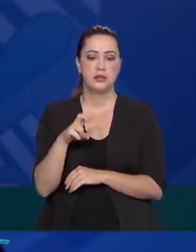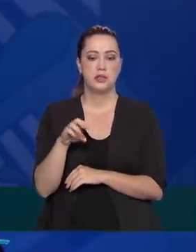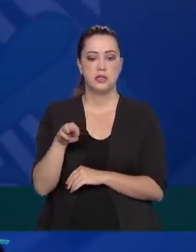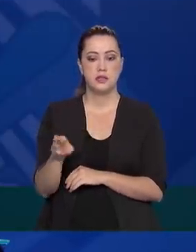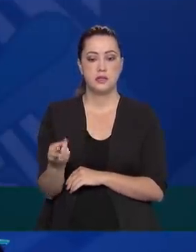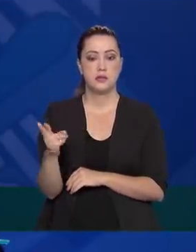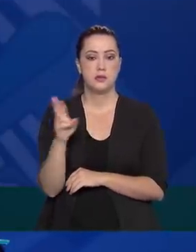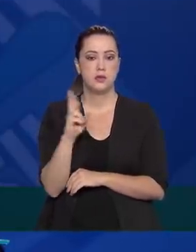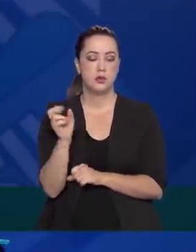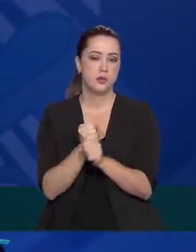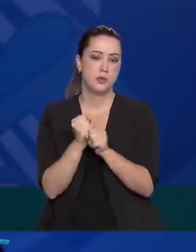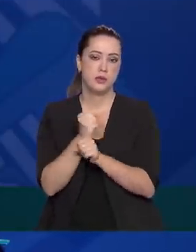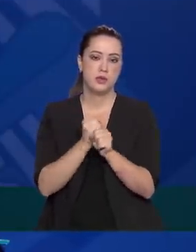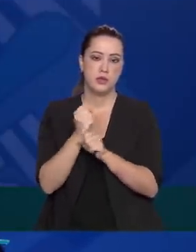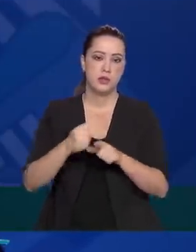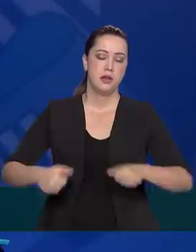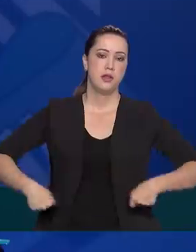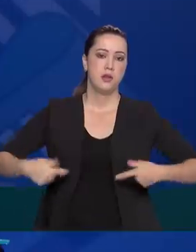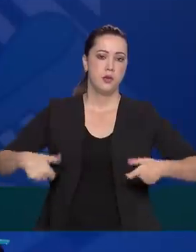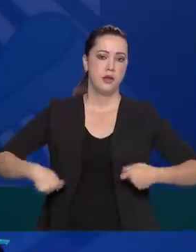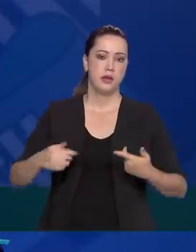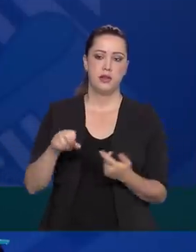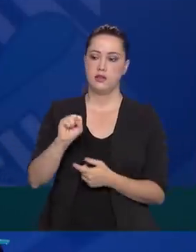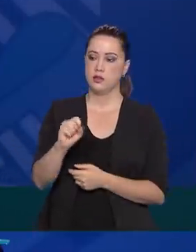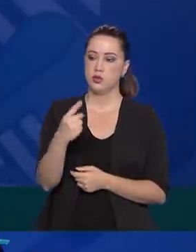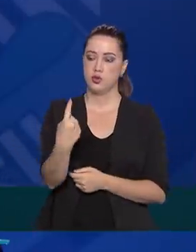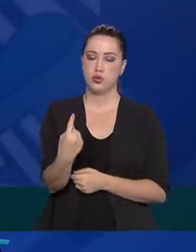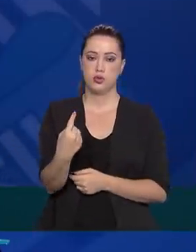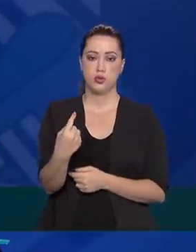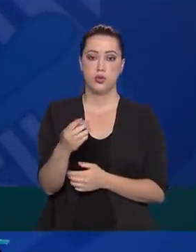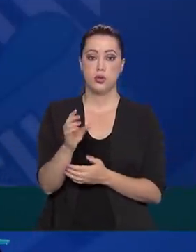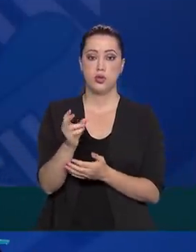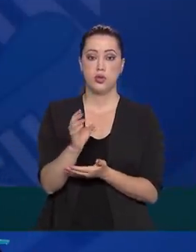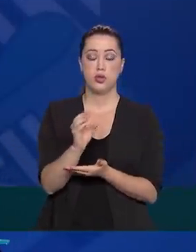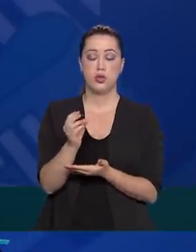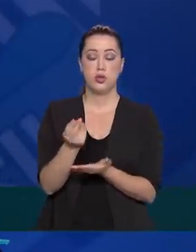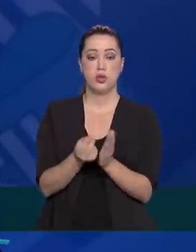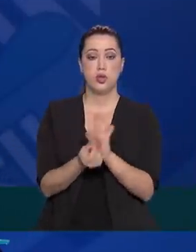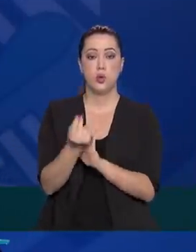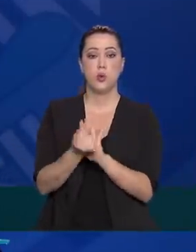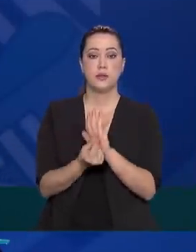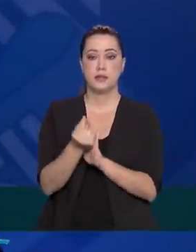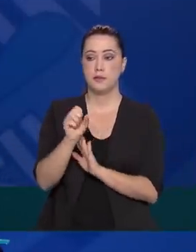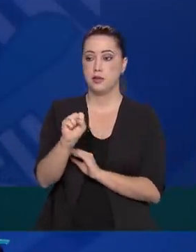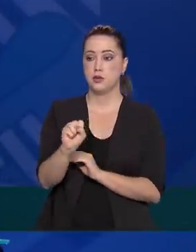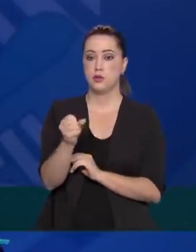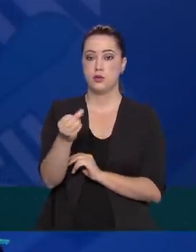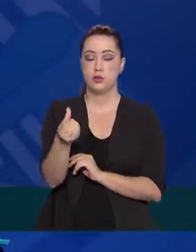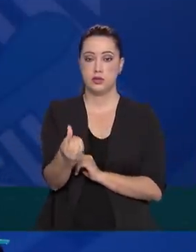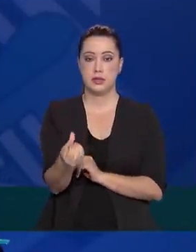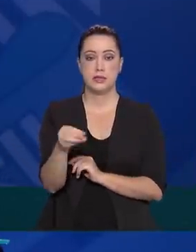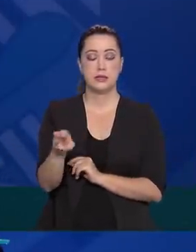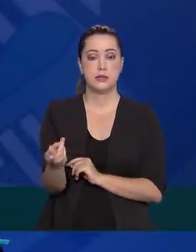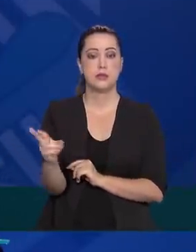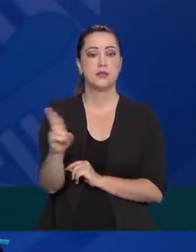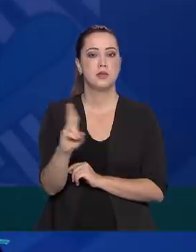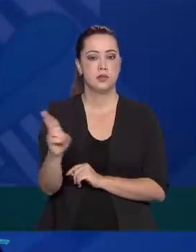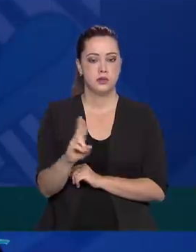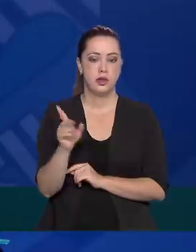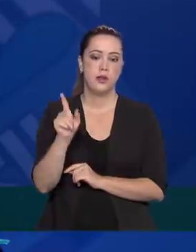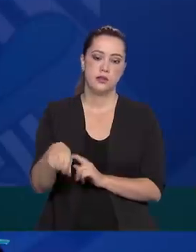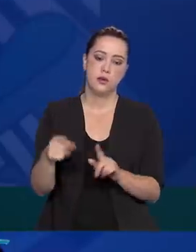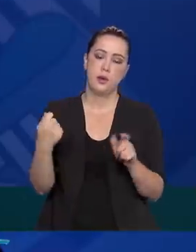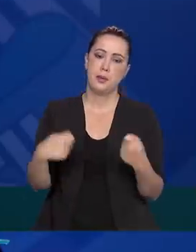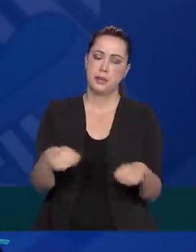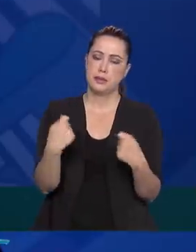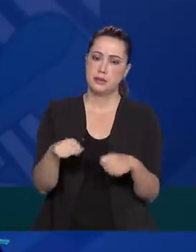milhões por ano e um gasto de 81 gastos e um orçamento de 86 milhões. Então, é realmente necessário que